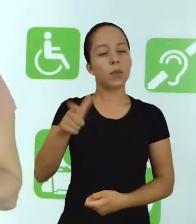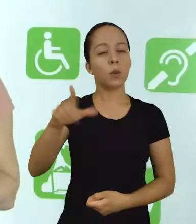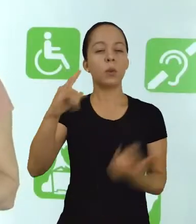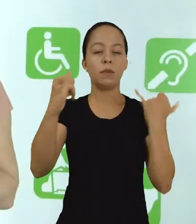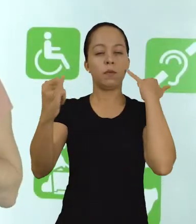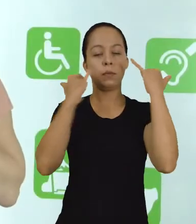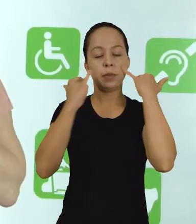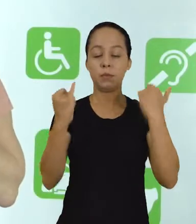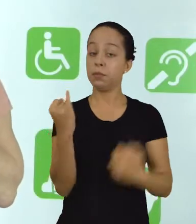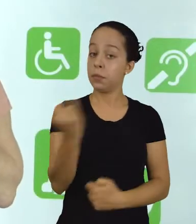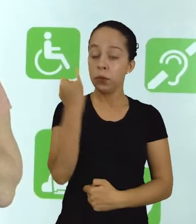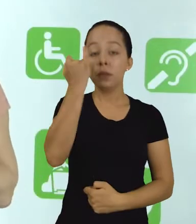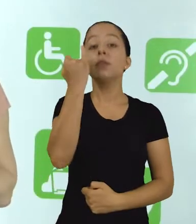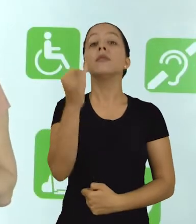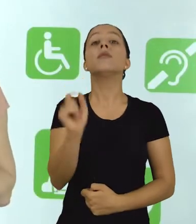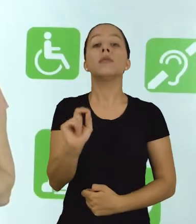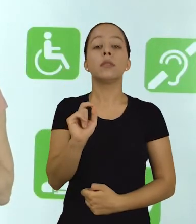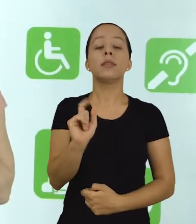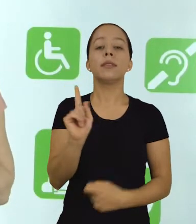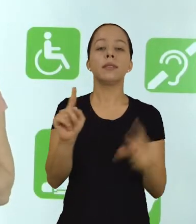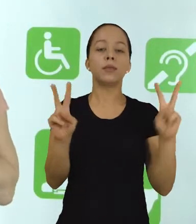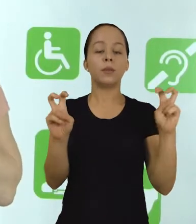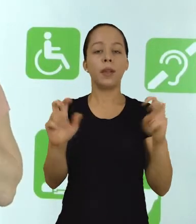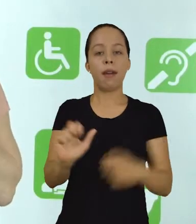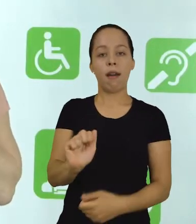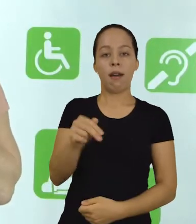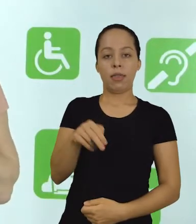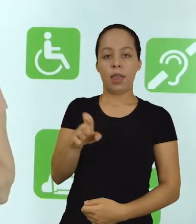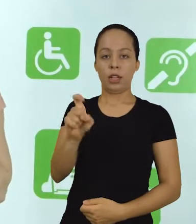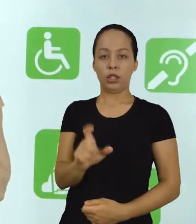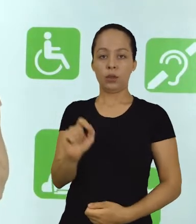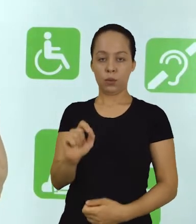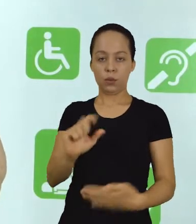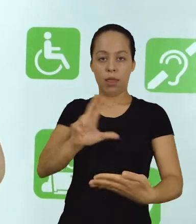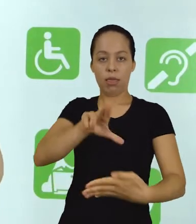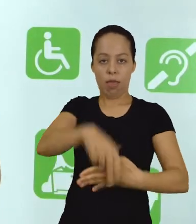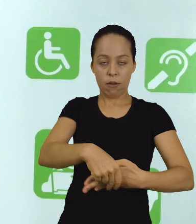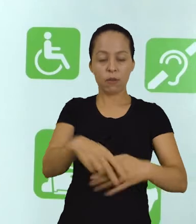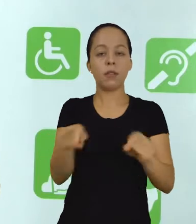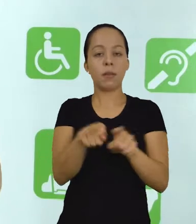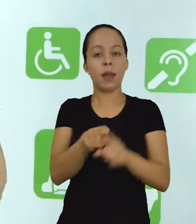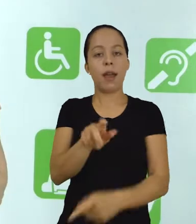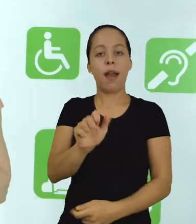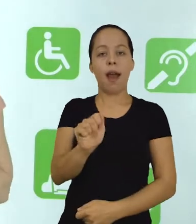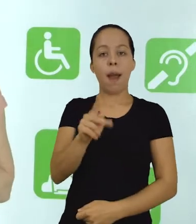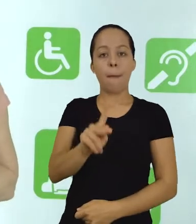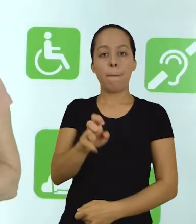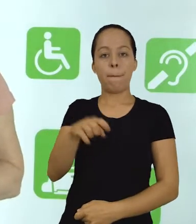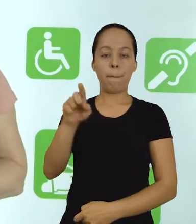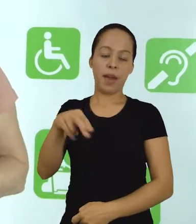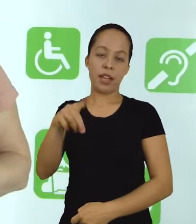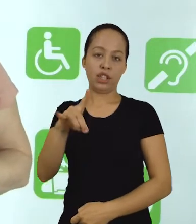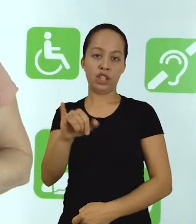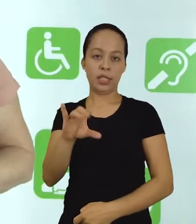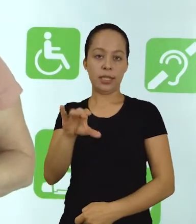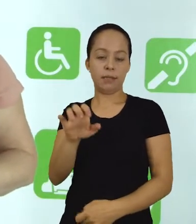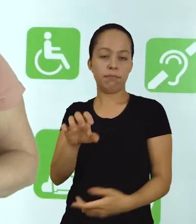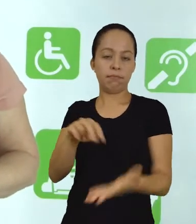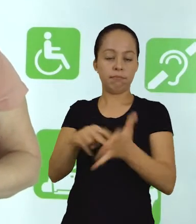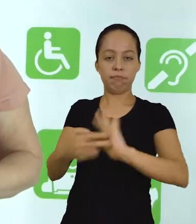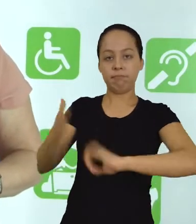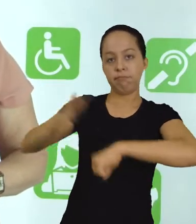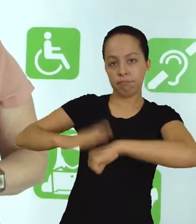O outro item também importante é em relação aos anexos, em relação aos